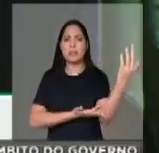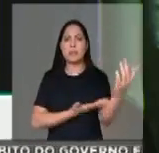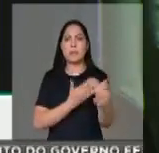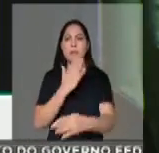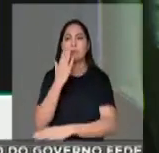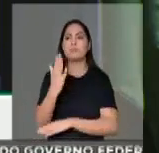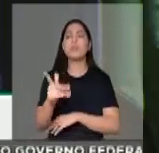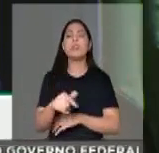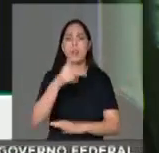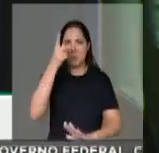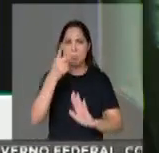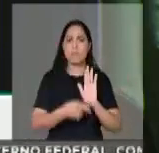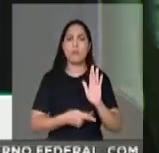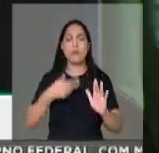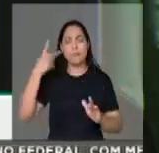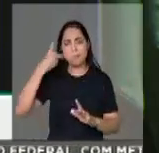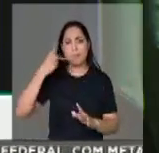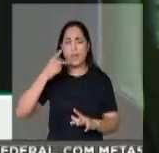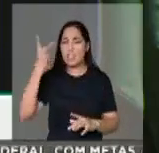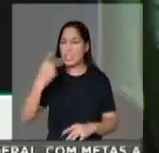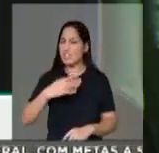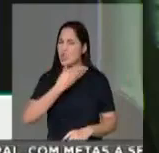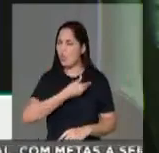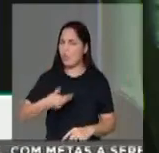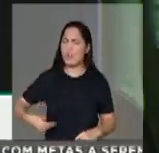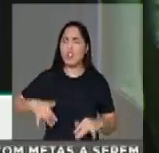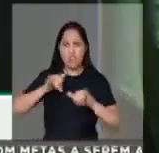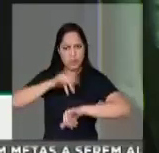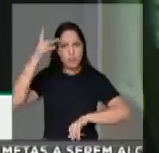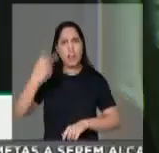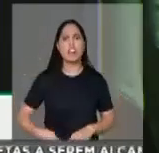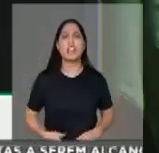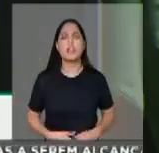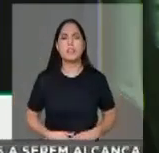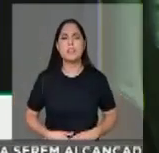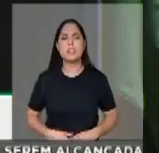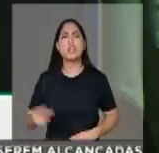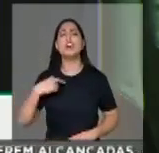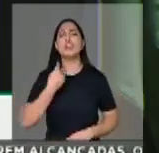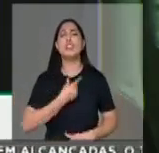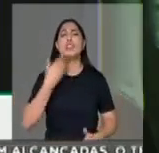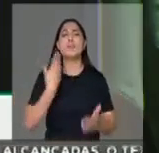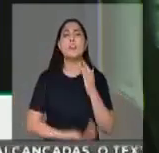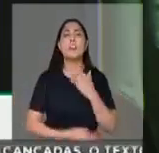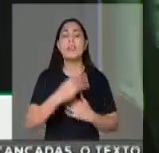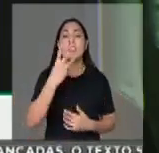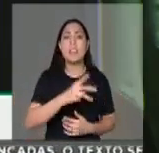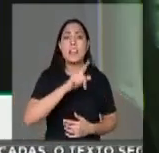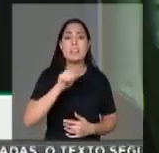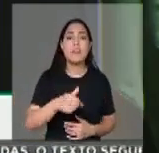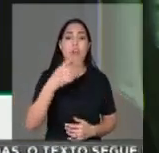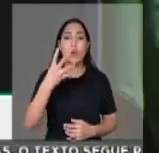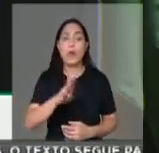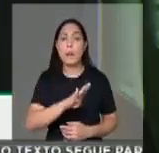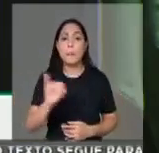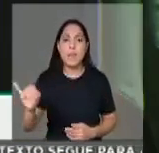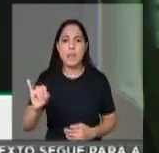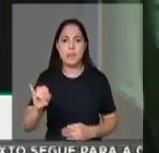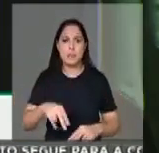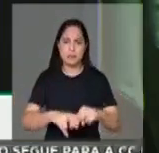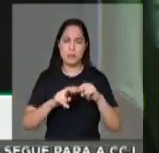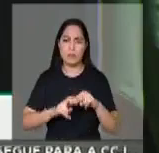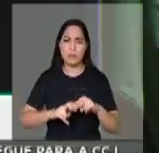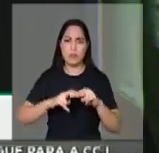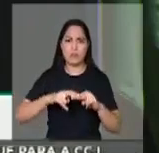político que esse governo é conivente. É disso que a gente está falando. Perdemos 3,4 bi do fundo da